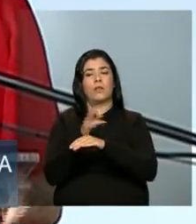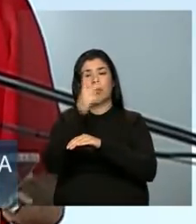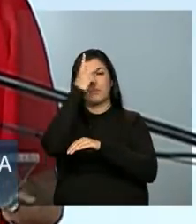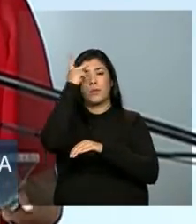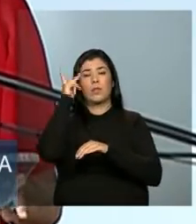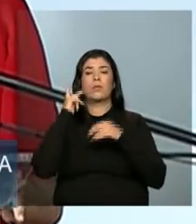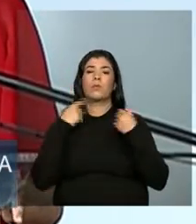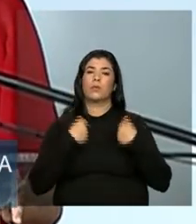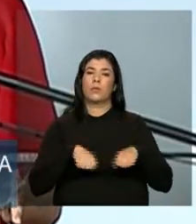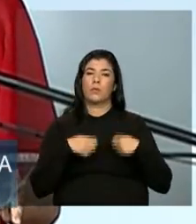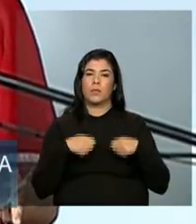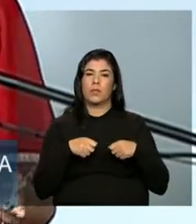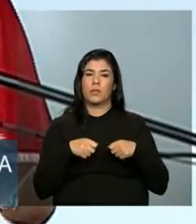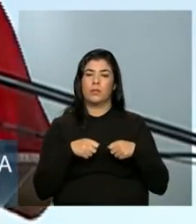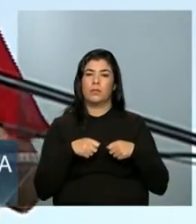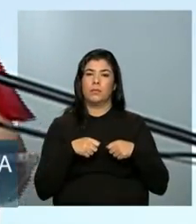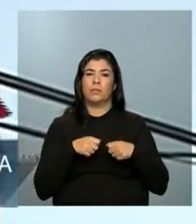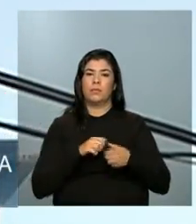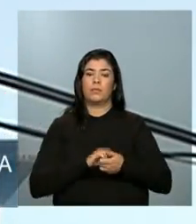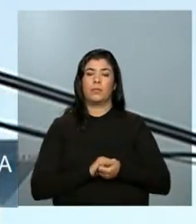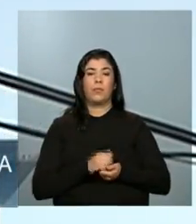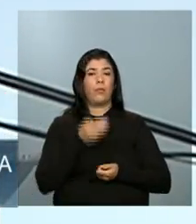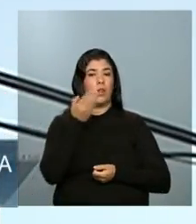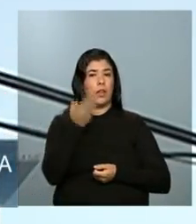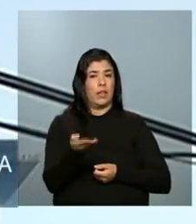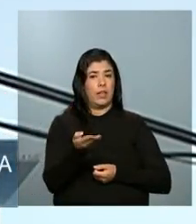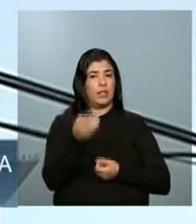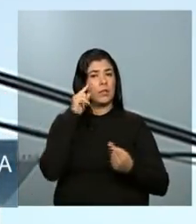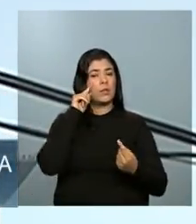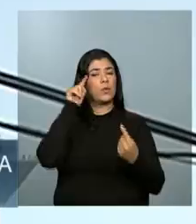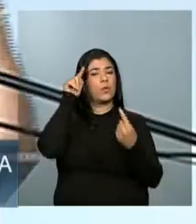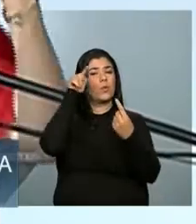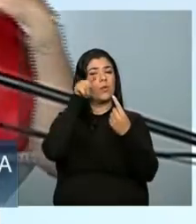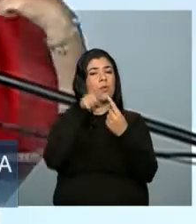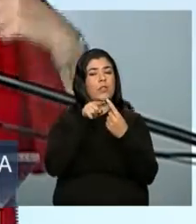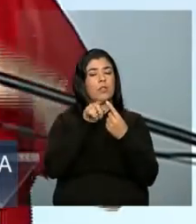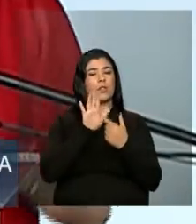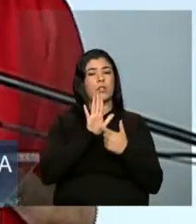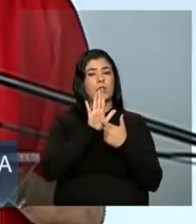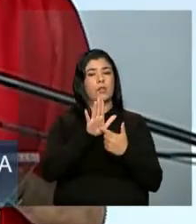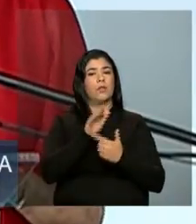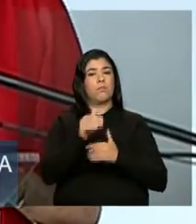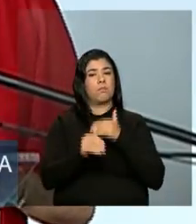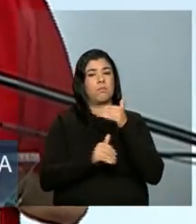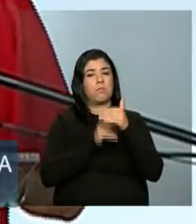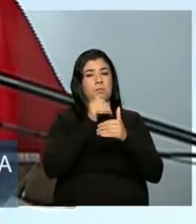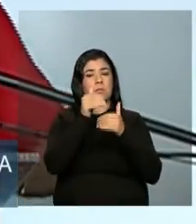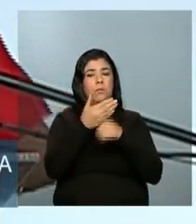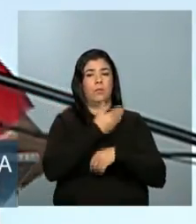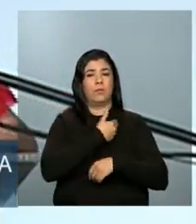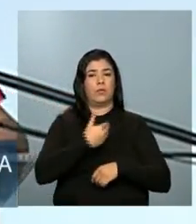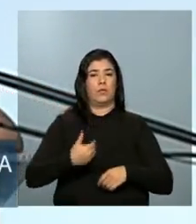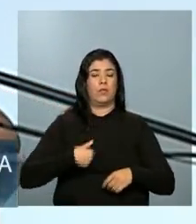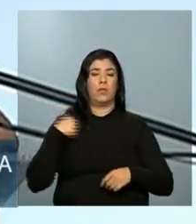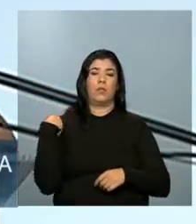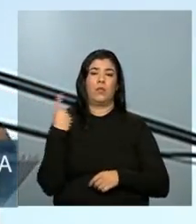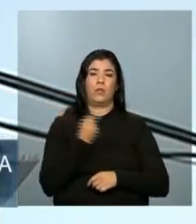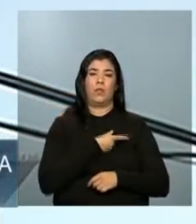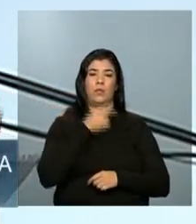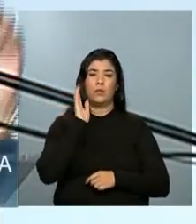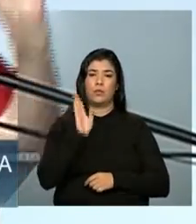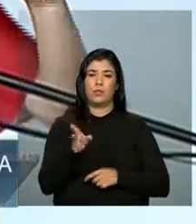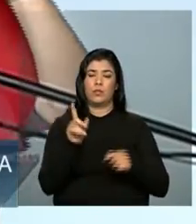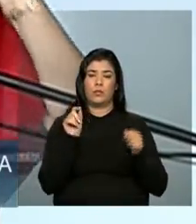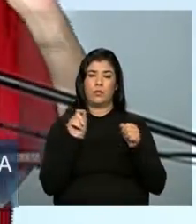mais precisa. Esse é o propósito que move o governo quando nós fazemos